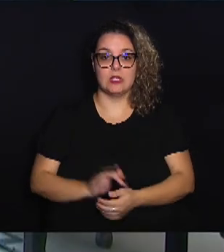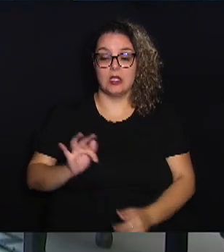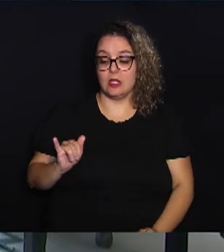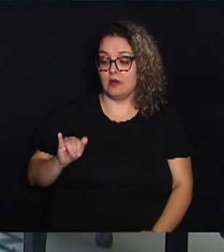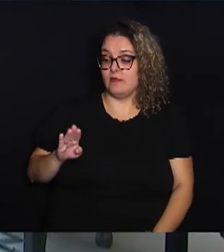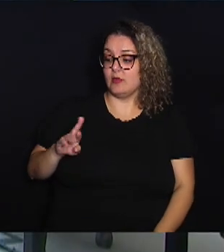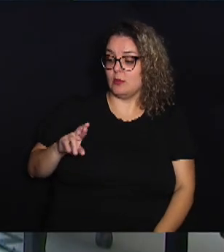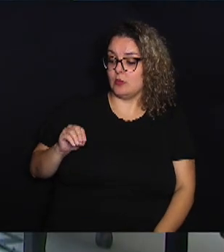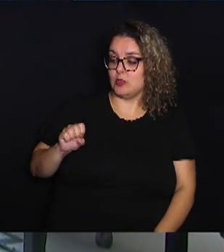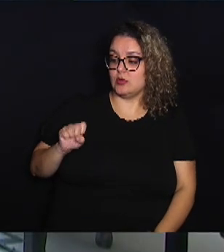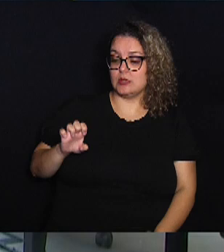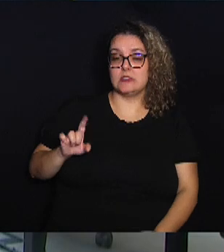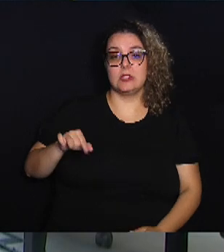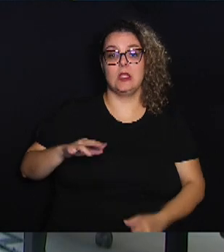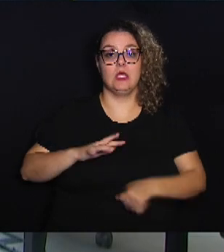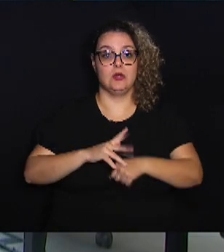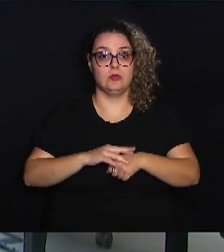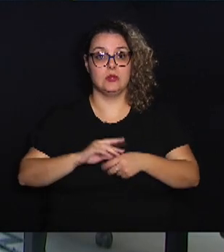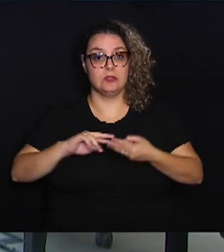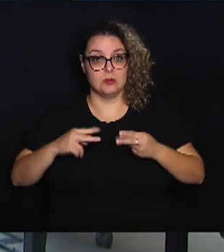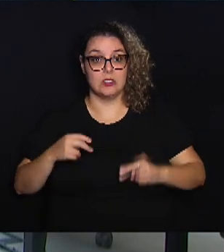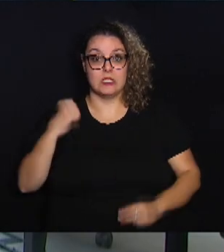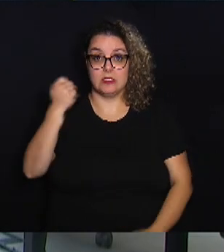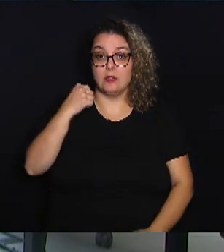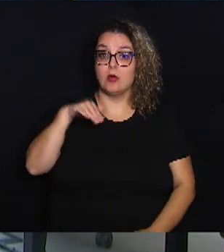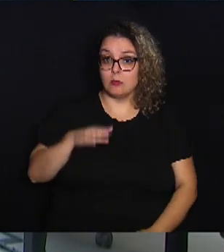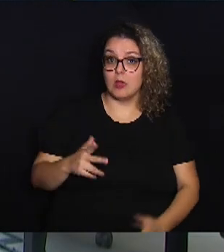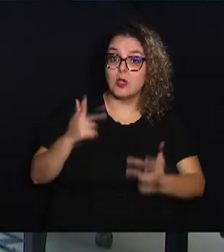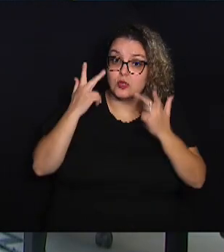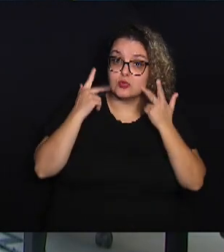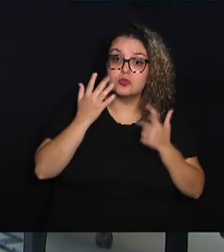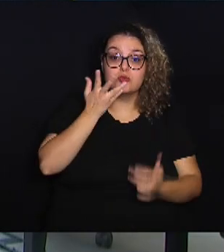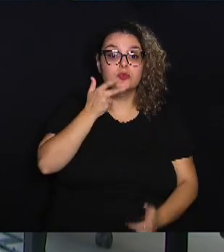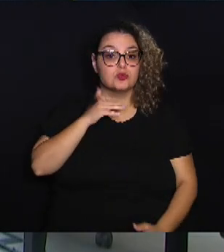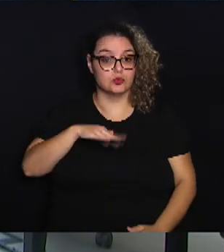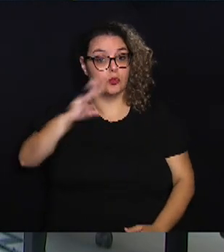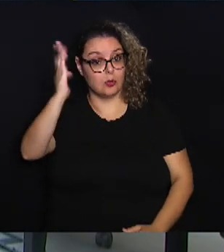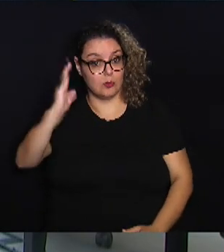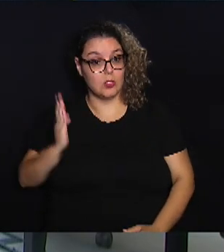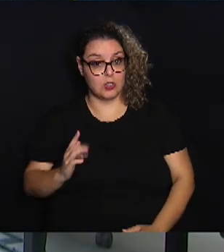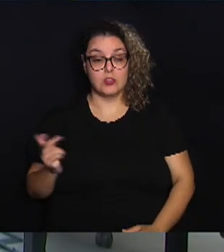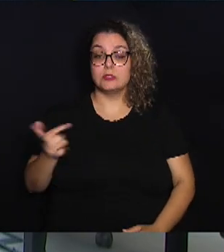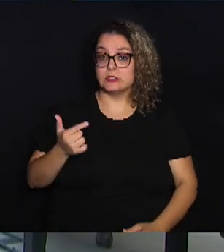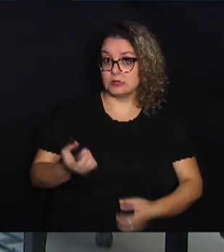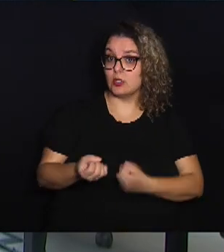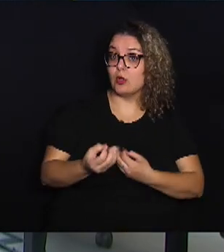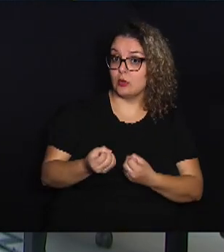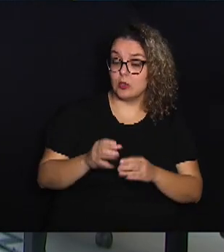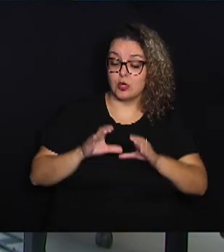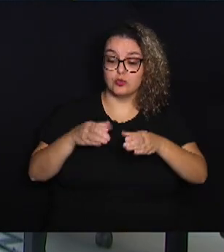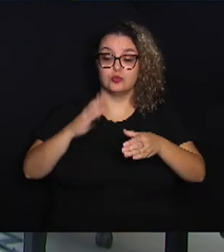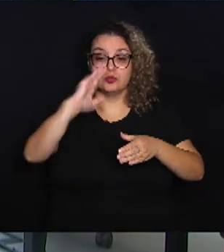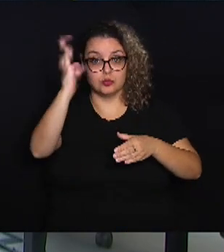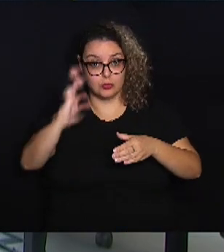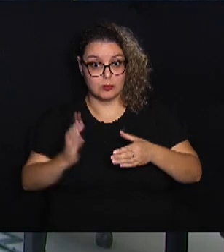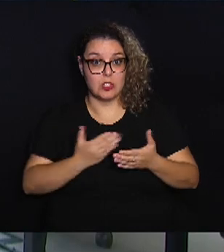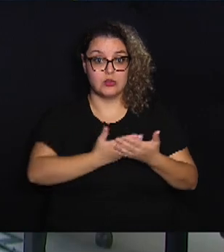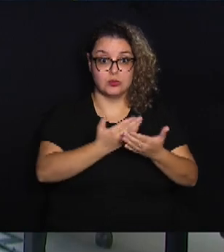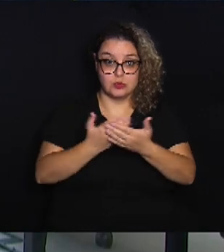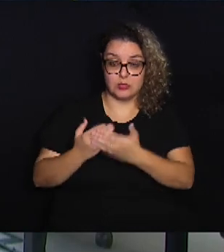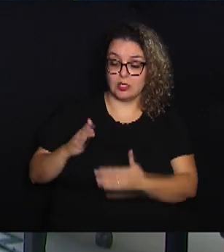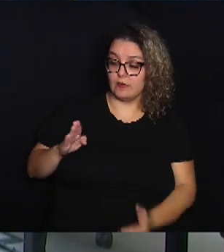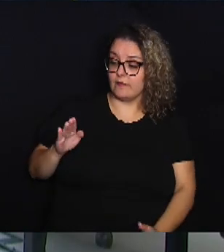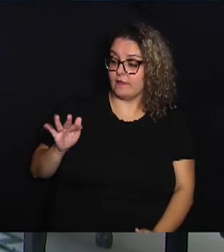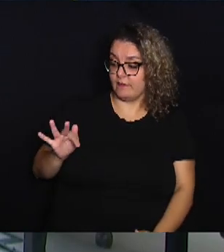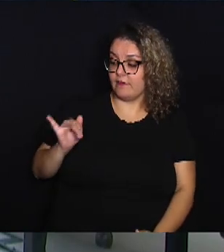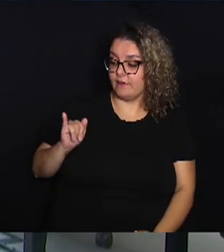cística é a doença genética grave mais comum da infância no Brasil. Segundo os dados do Grupo Brasileiro de Estudos em Fibrose